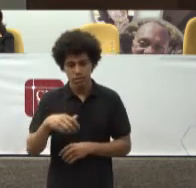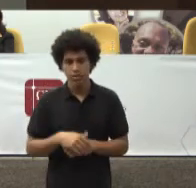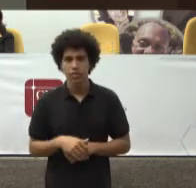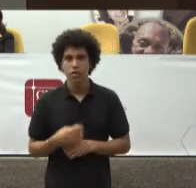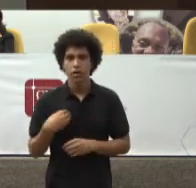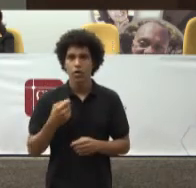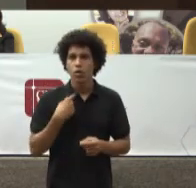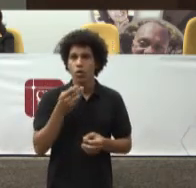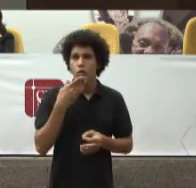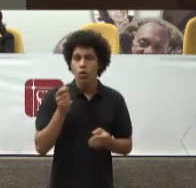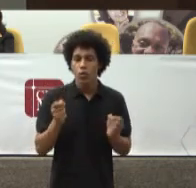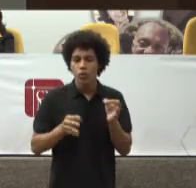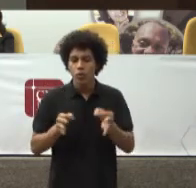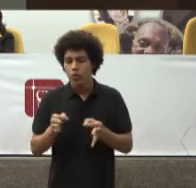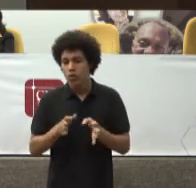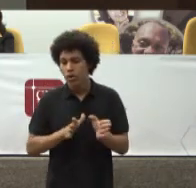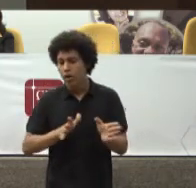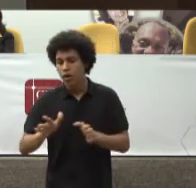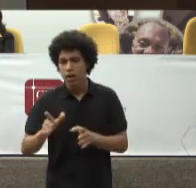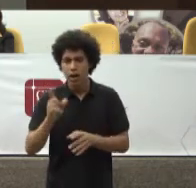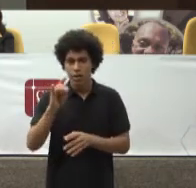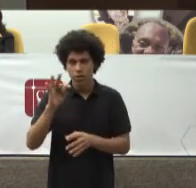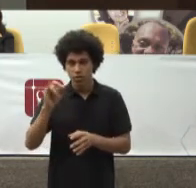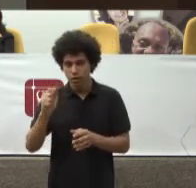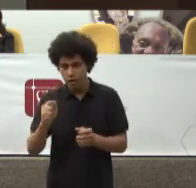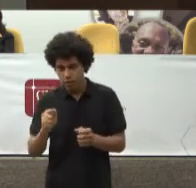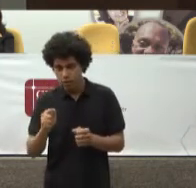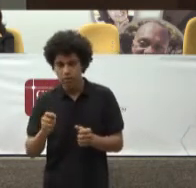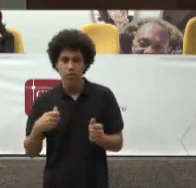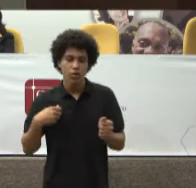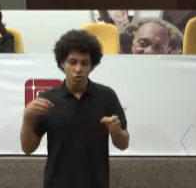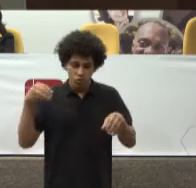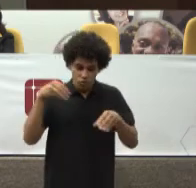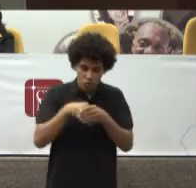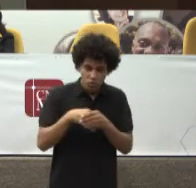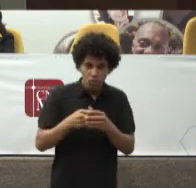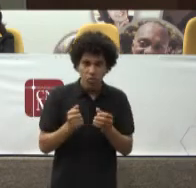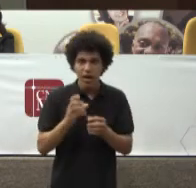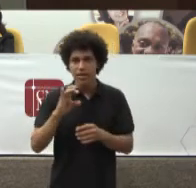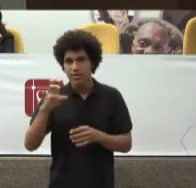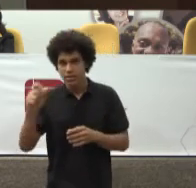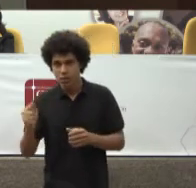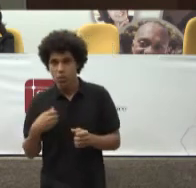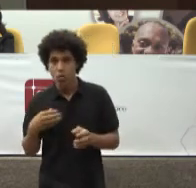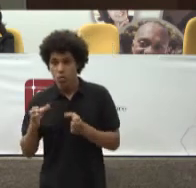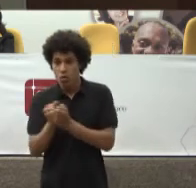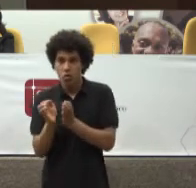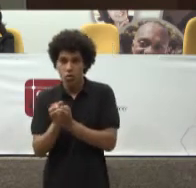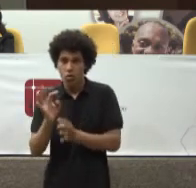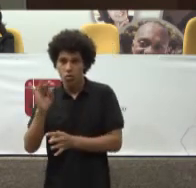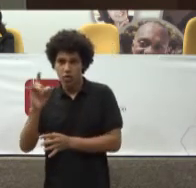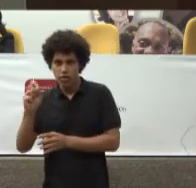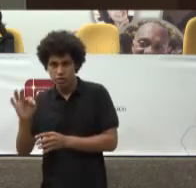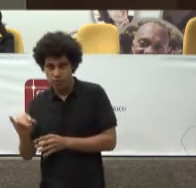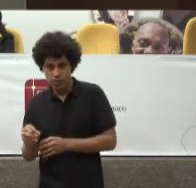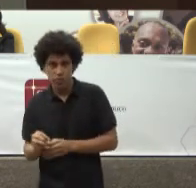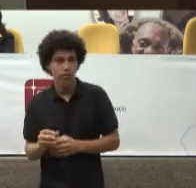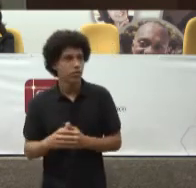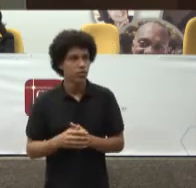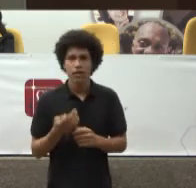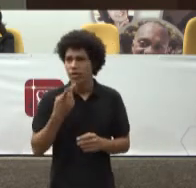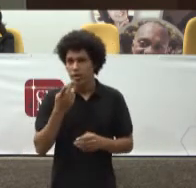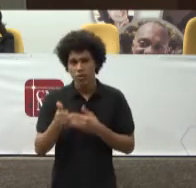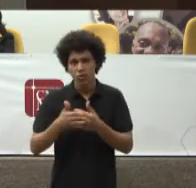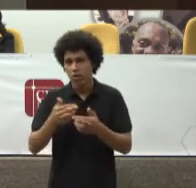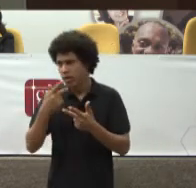Articulado E contínuo De ações E serviços preventivos E curativos Individuais E coletivos Exigidos para cada casa Em todos os